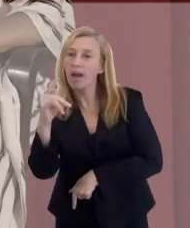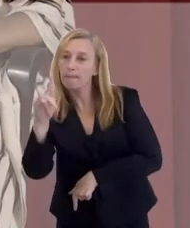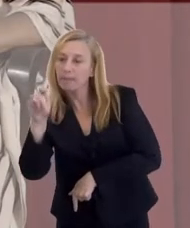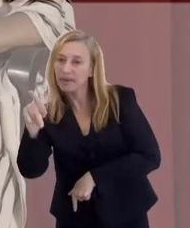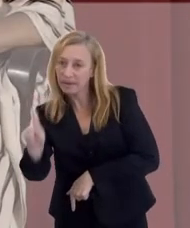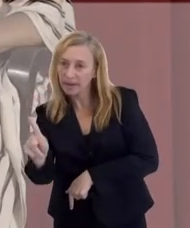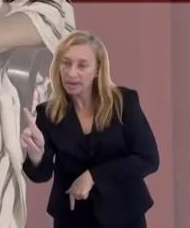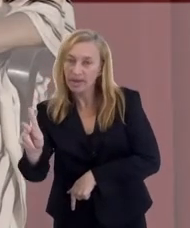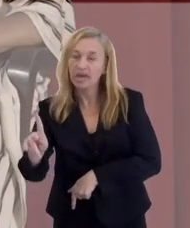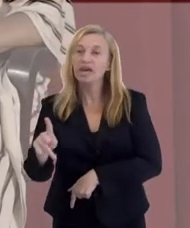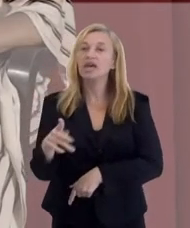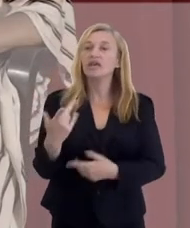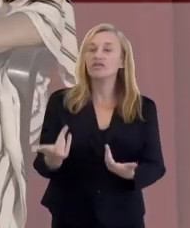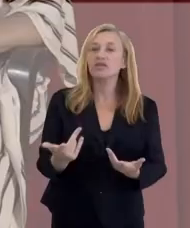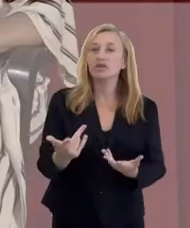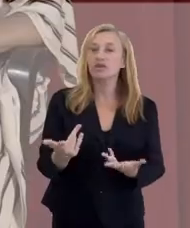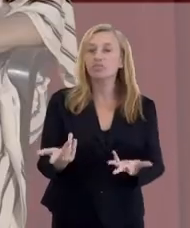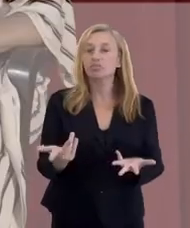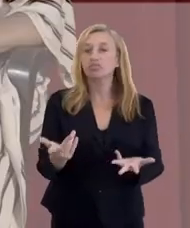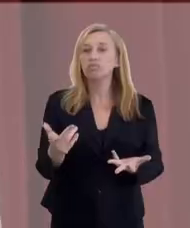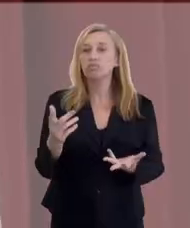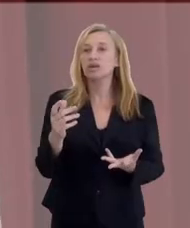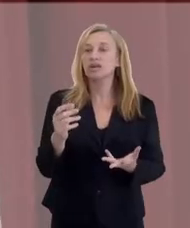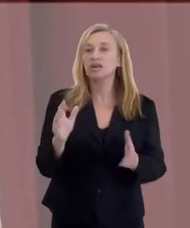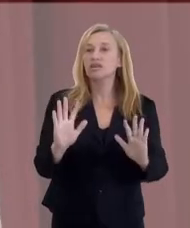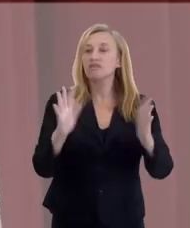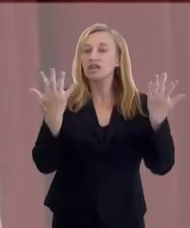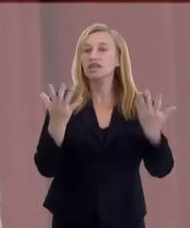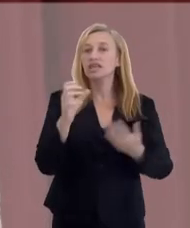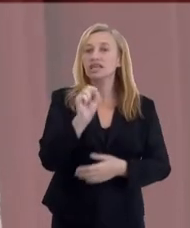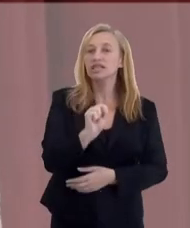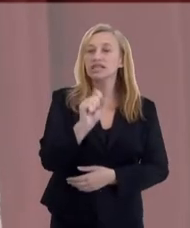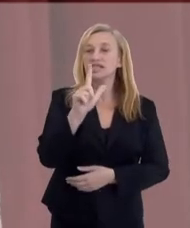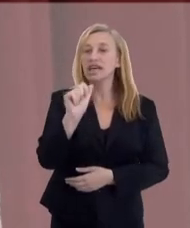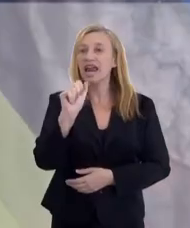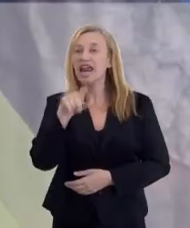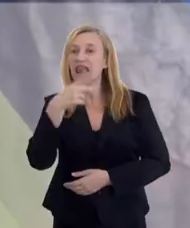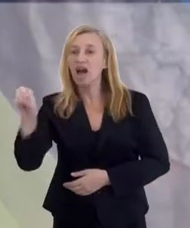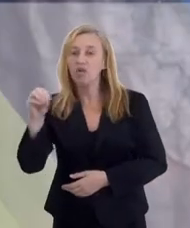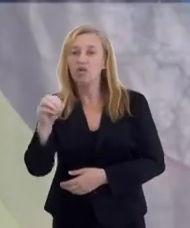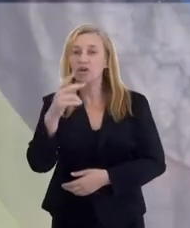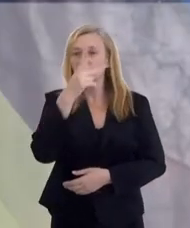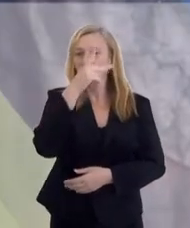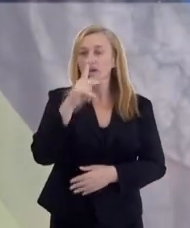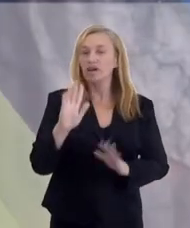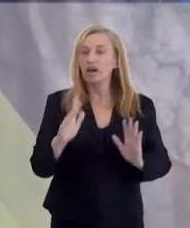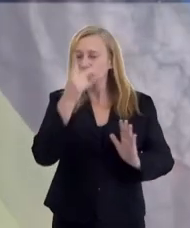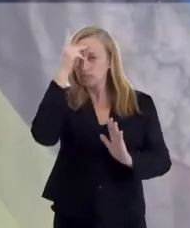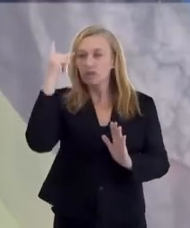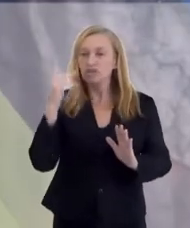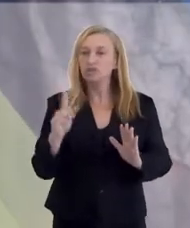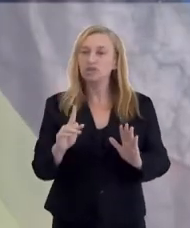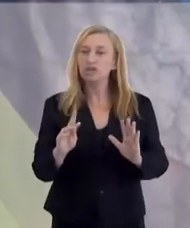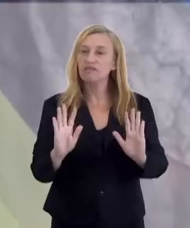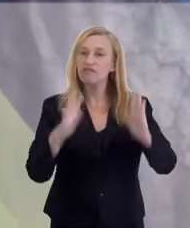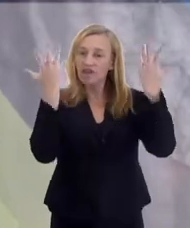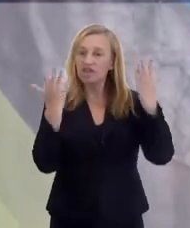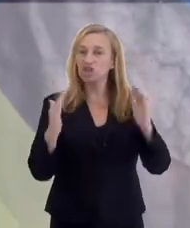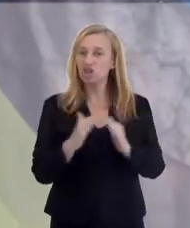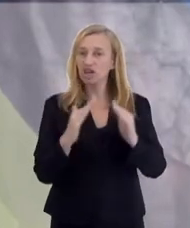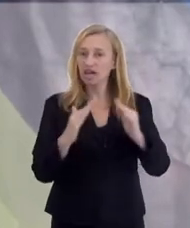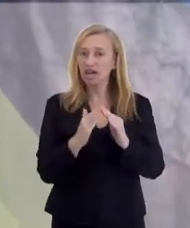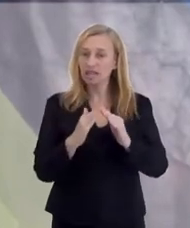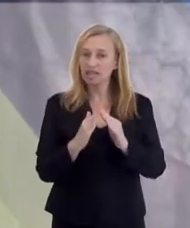isso. E virou meio que atração de salão. As pessoas faziam a festa na sua casa, no final